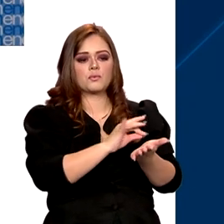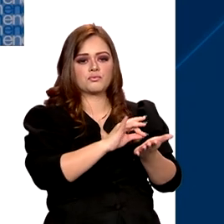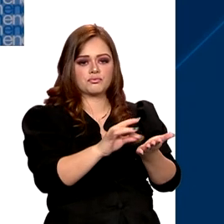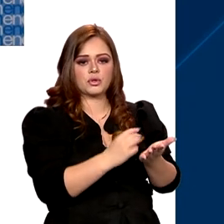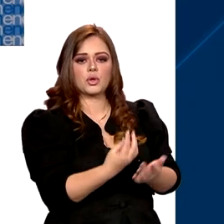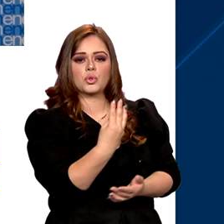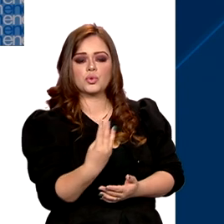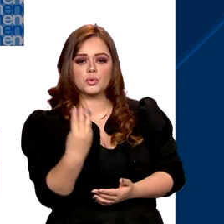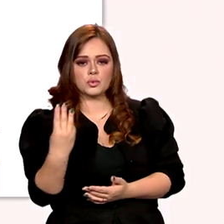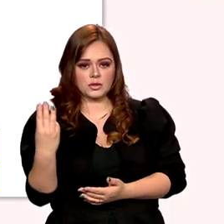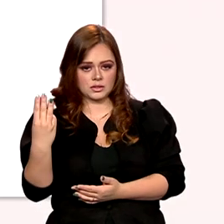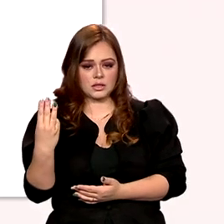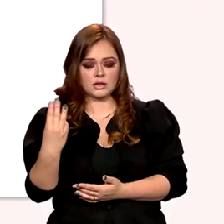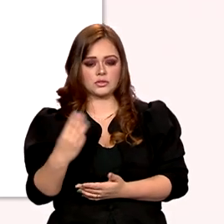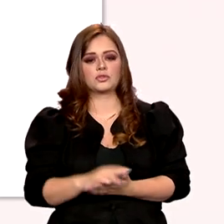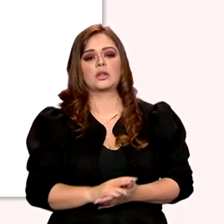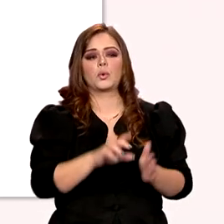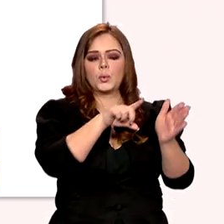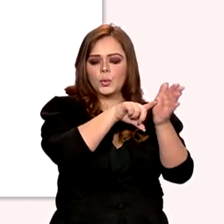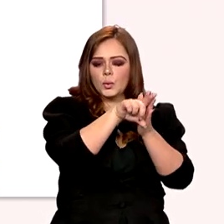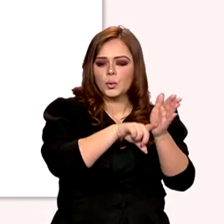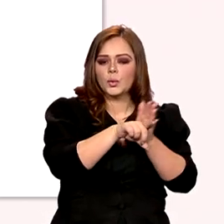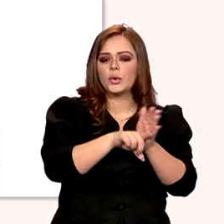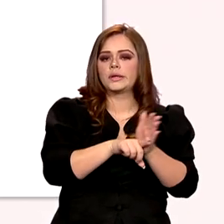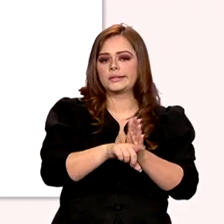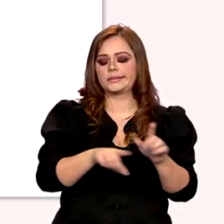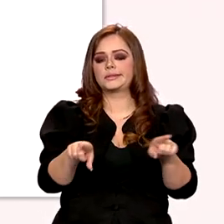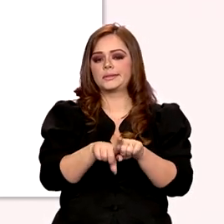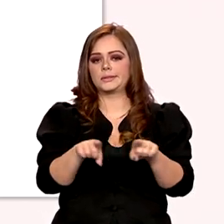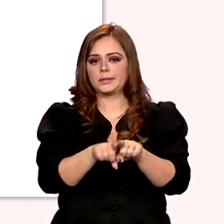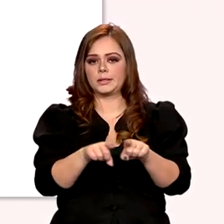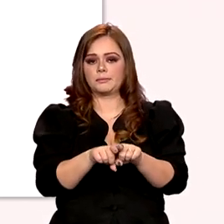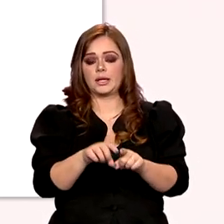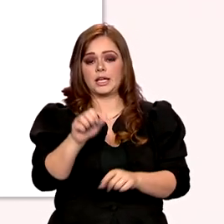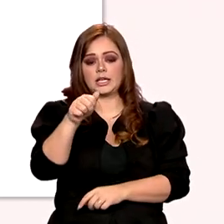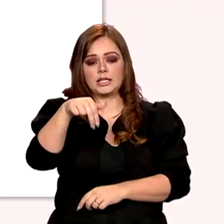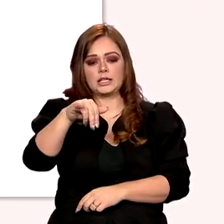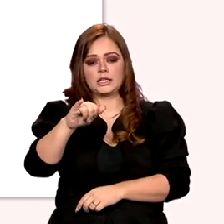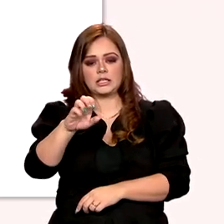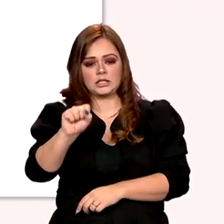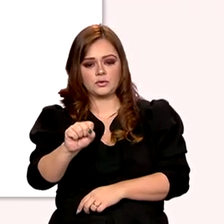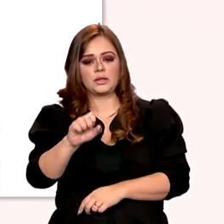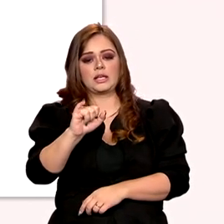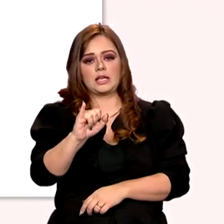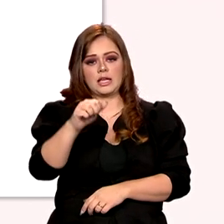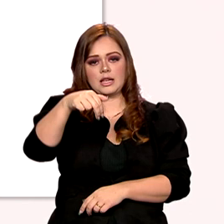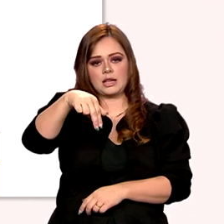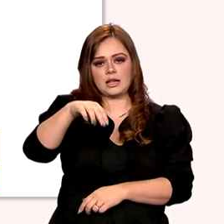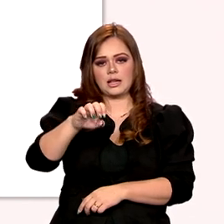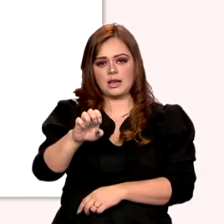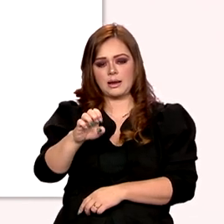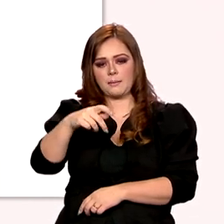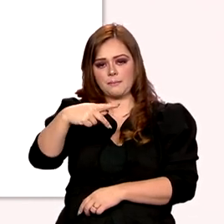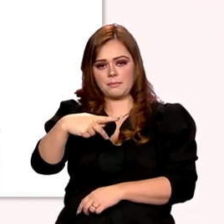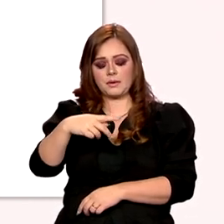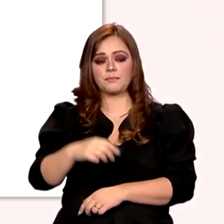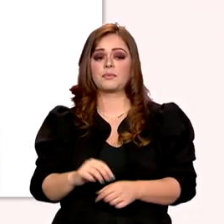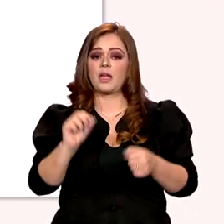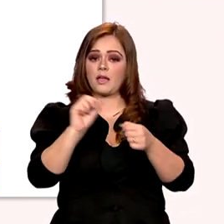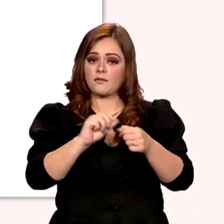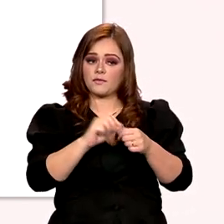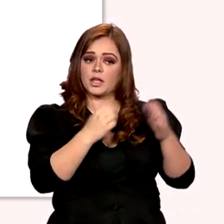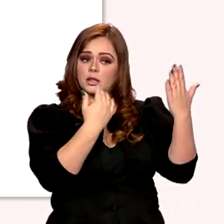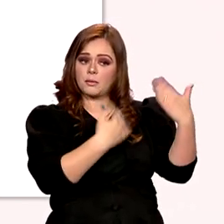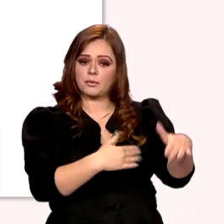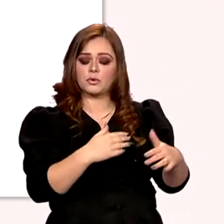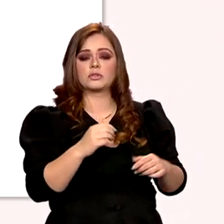Instituto Nacional de Estudos e Pesquisas Educacionais Anísio Teixeira, o INEP. As provas serão realizadas nos dias